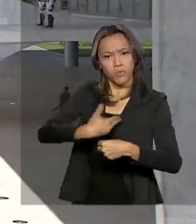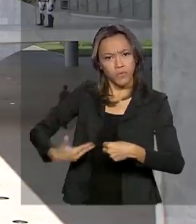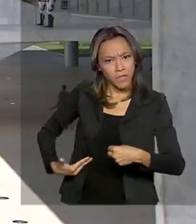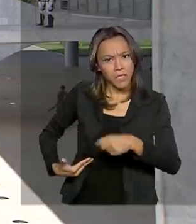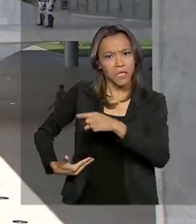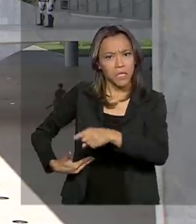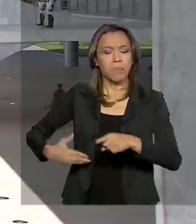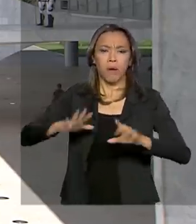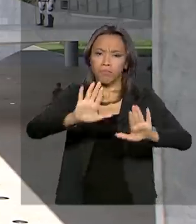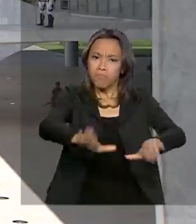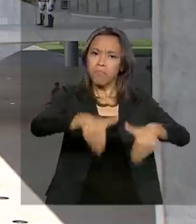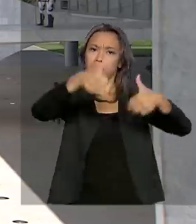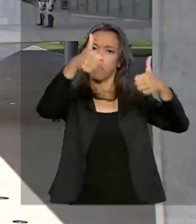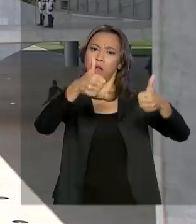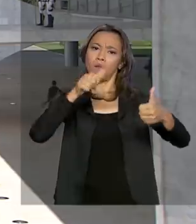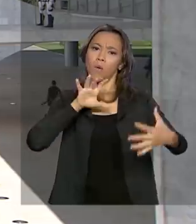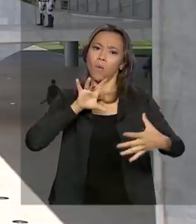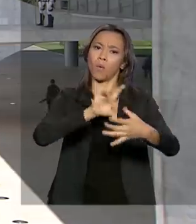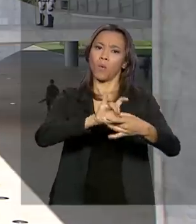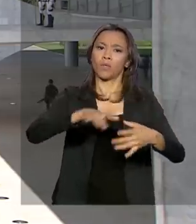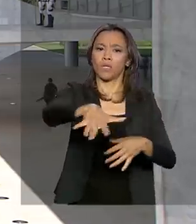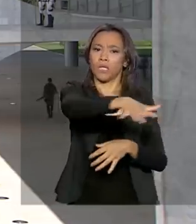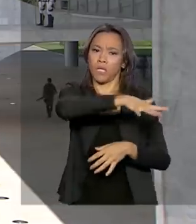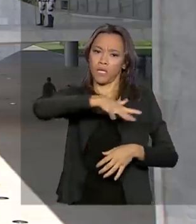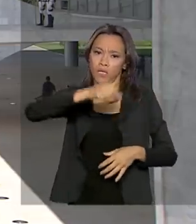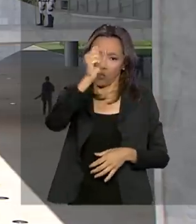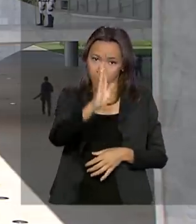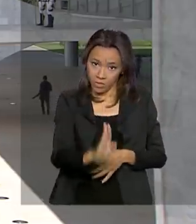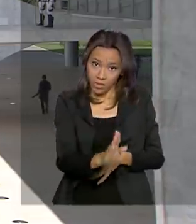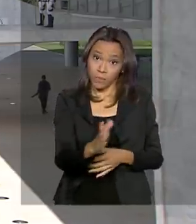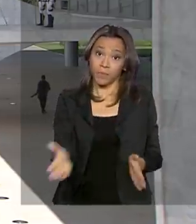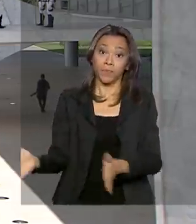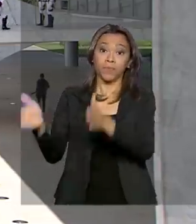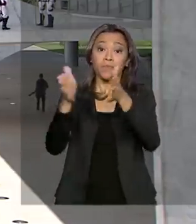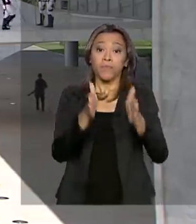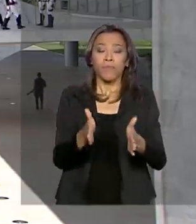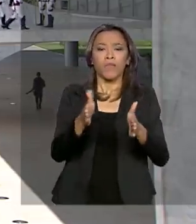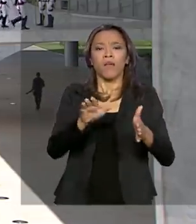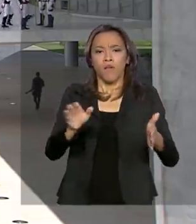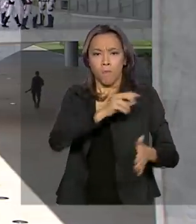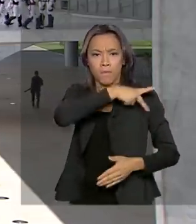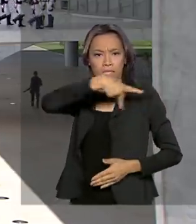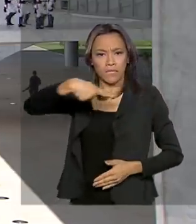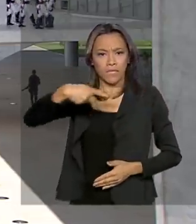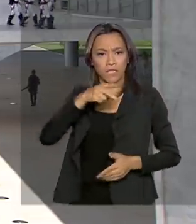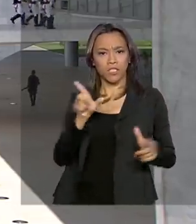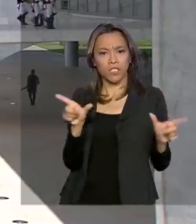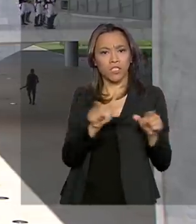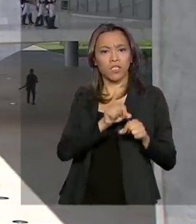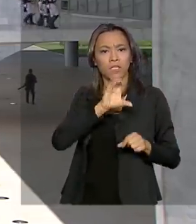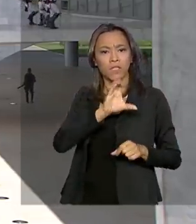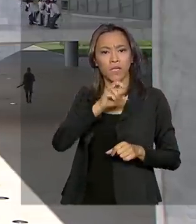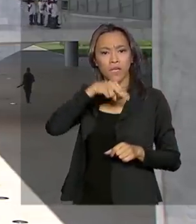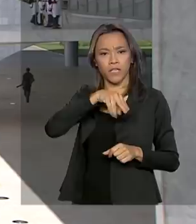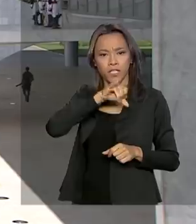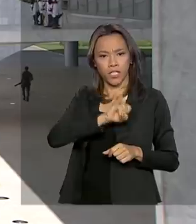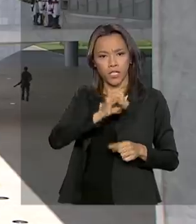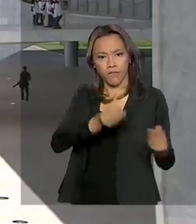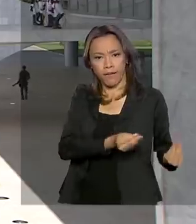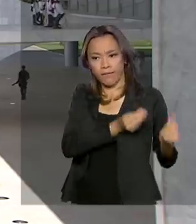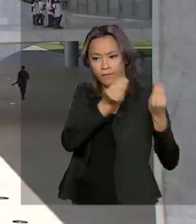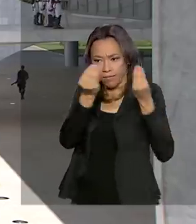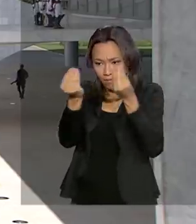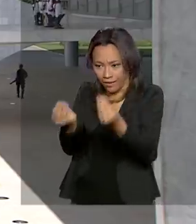competitivo e mais moderno. A comenda vai ser entregue pelo presidente da CNI, Robson Braga de Andrade, no